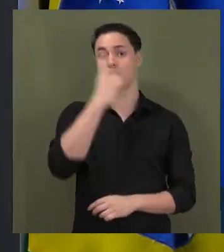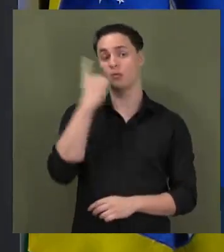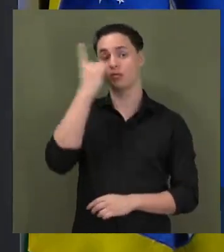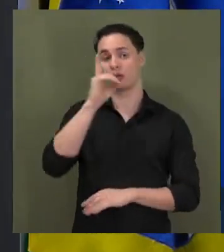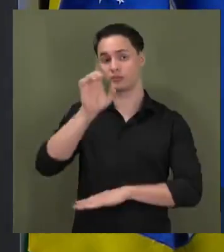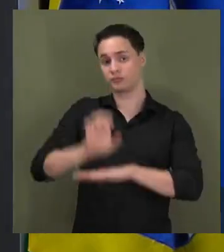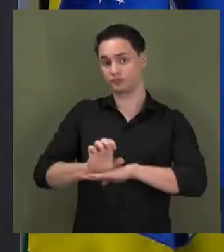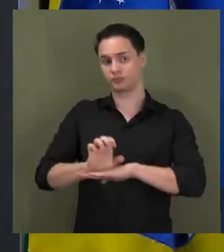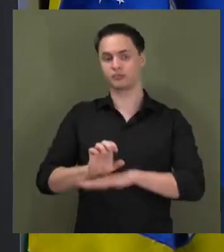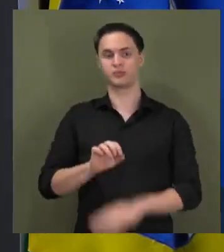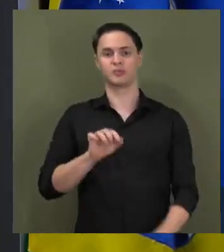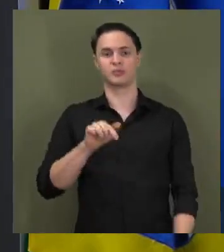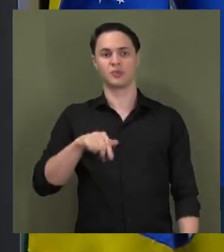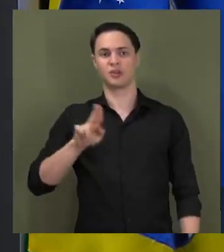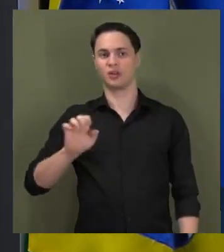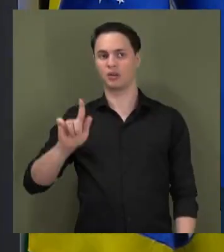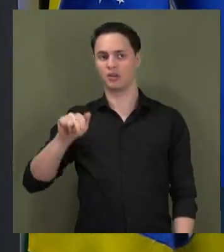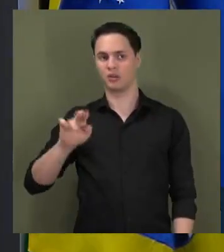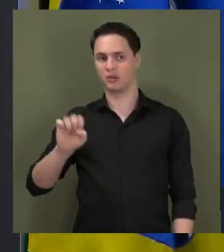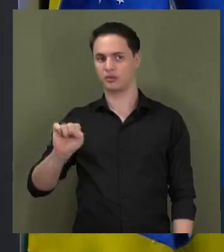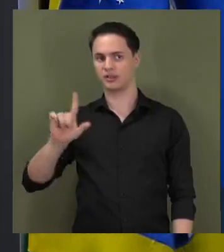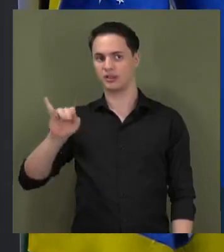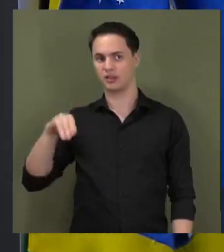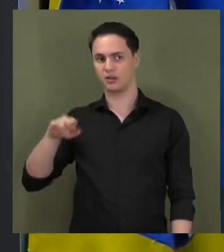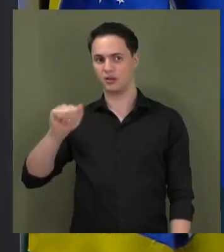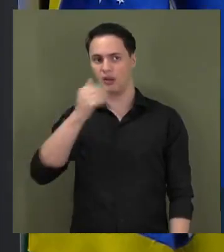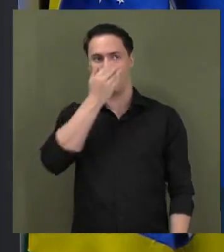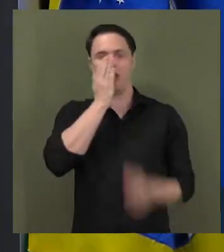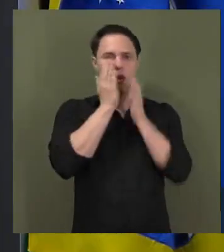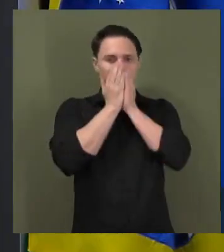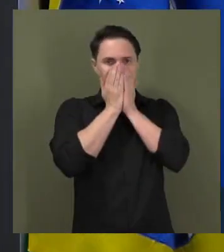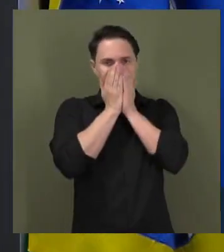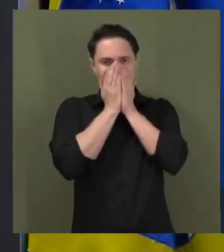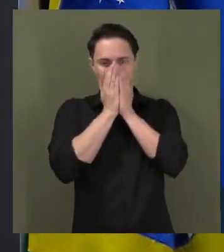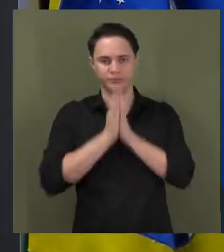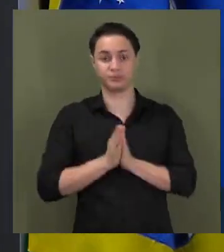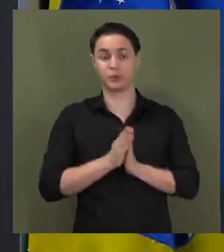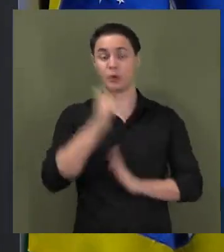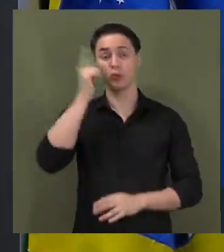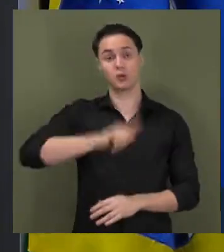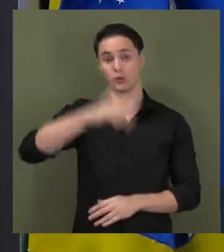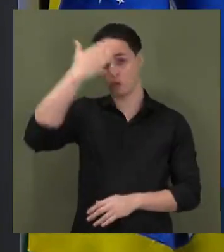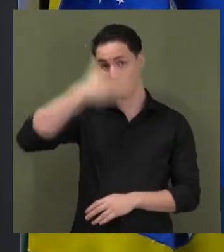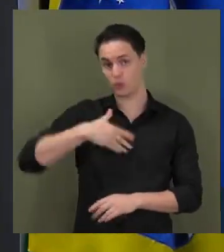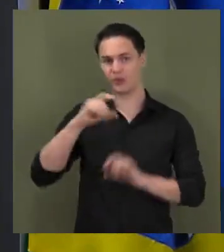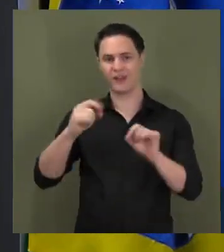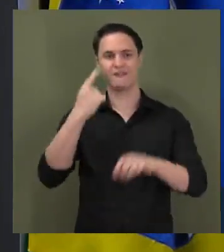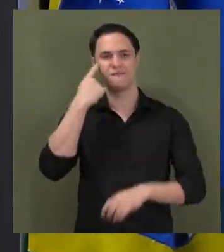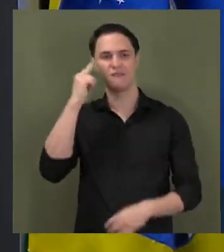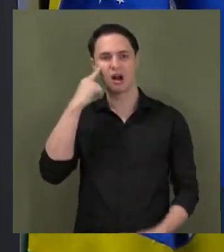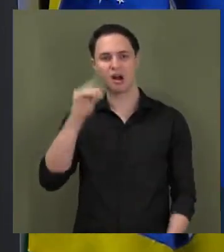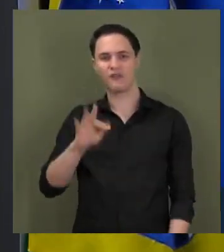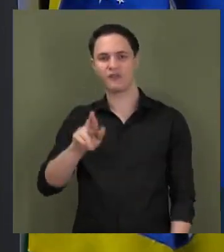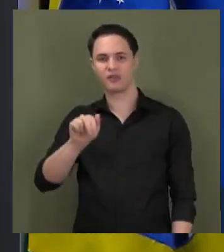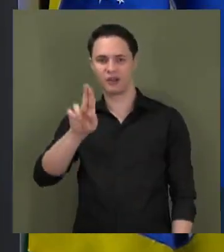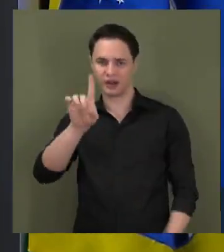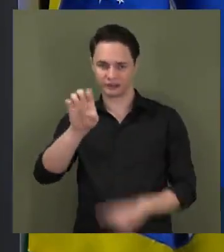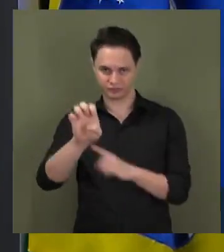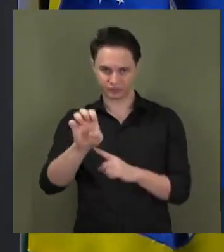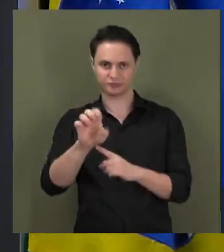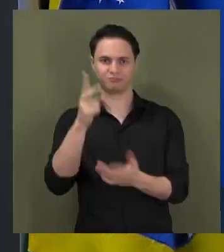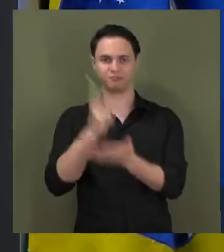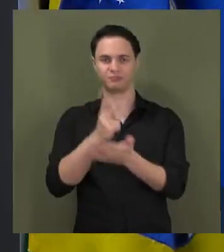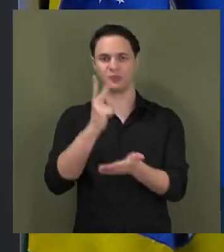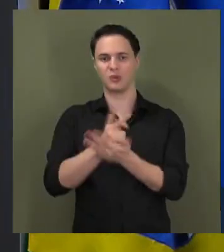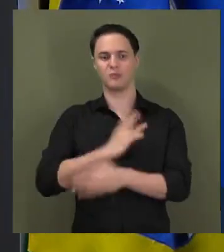estadual, Kelps Lima, que conseguiu comprovar toda a fraude, mesmo com o silêncio